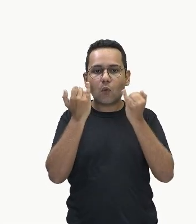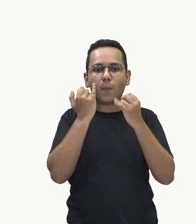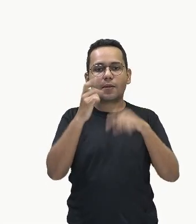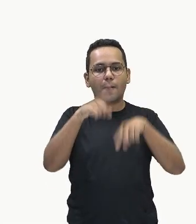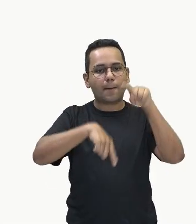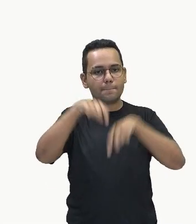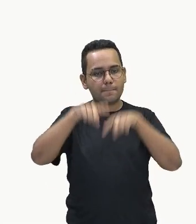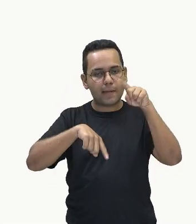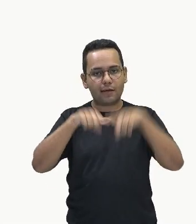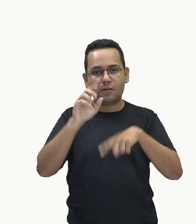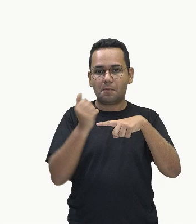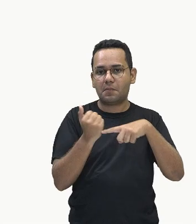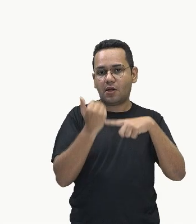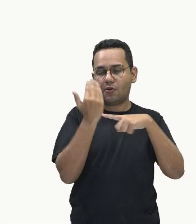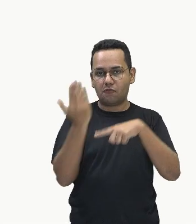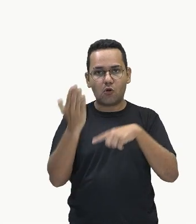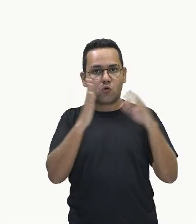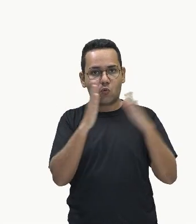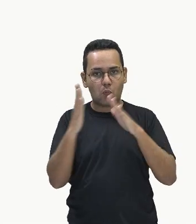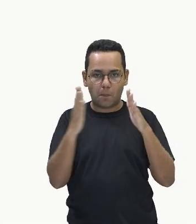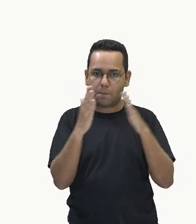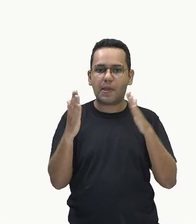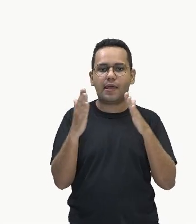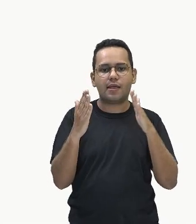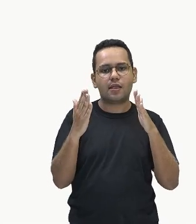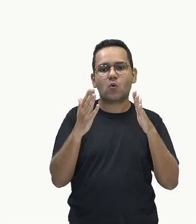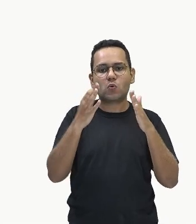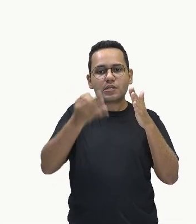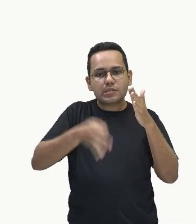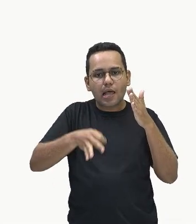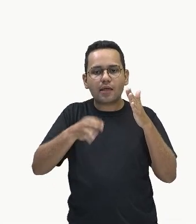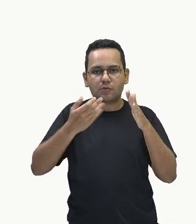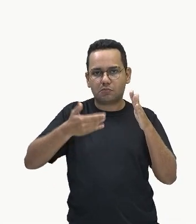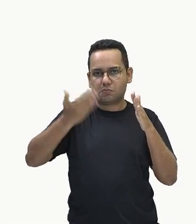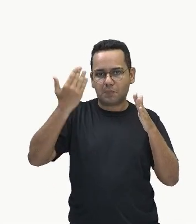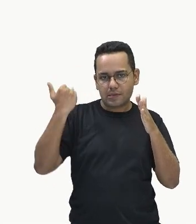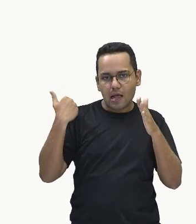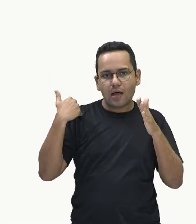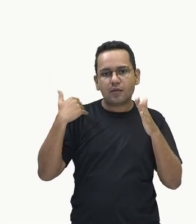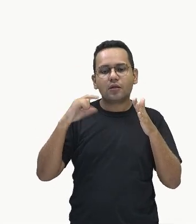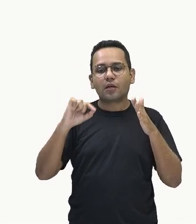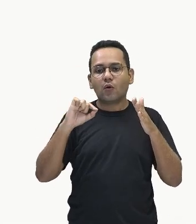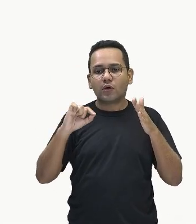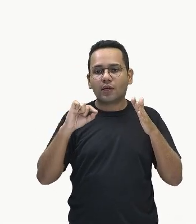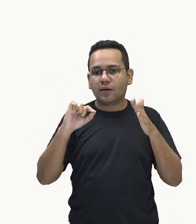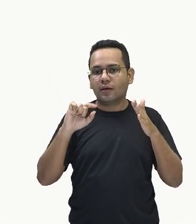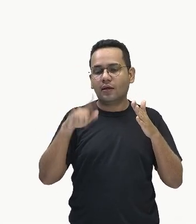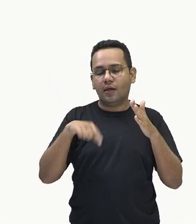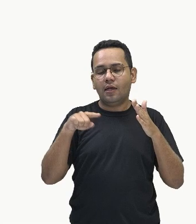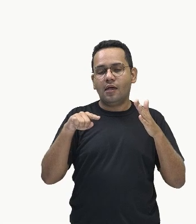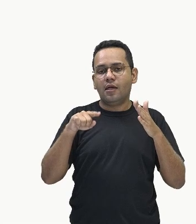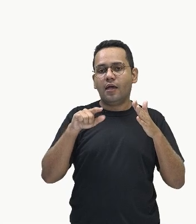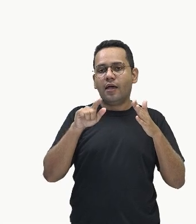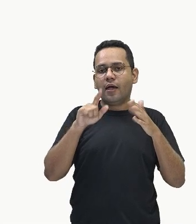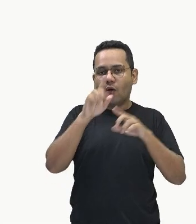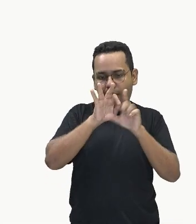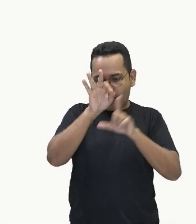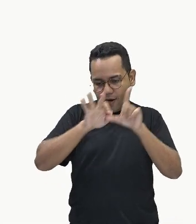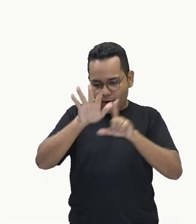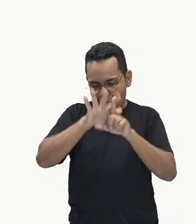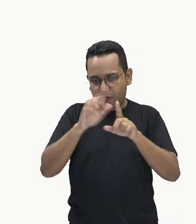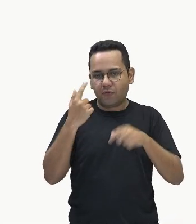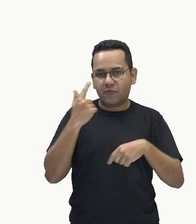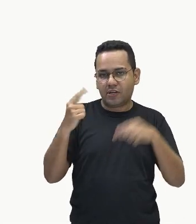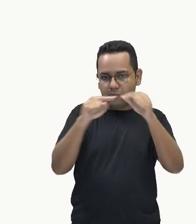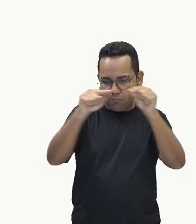gráfico mais adequado para isso é o gráfico de setores. Olha aí o nosso gráfico de setores aparecendo, que também